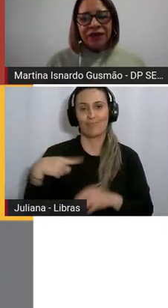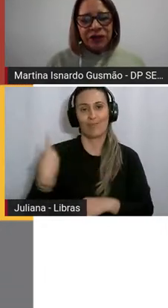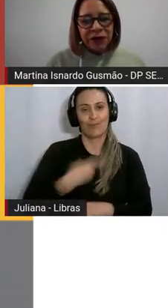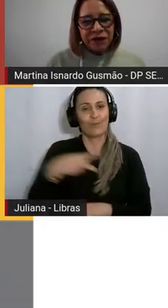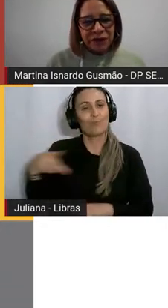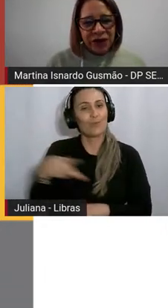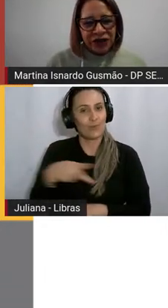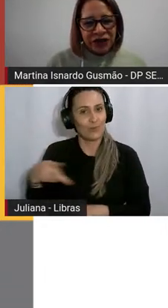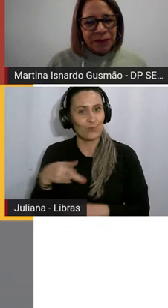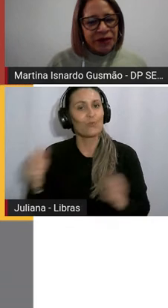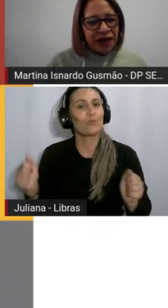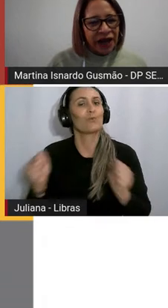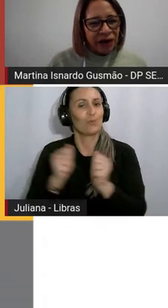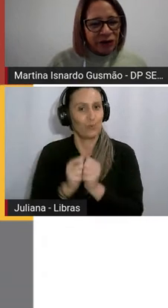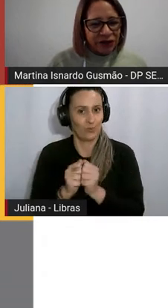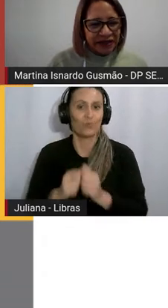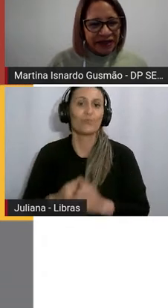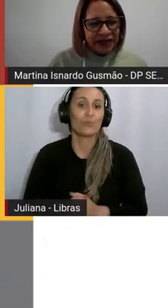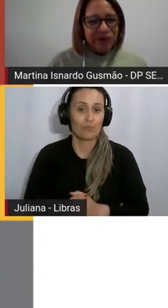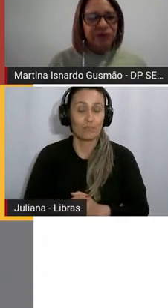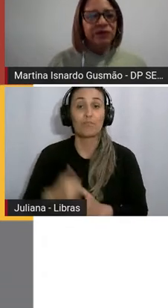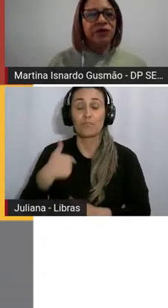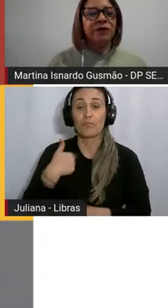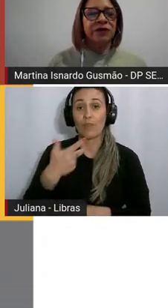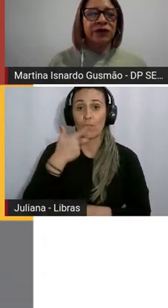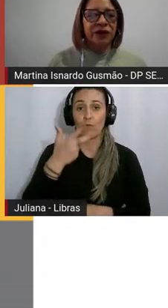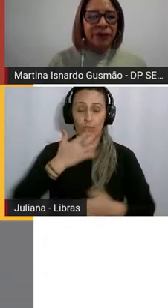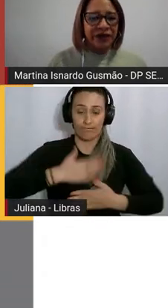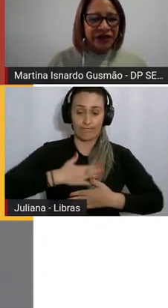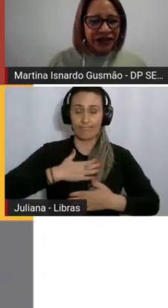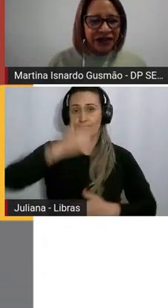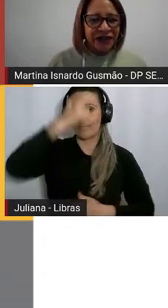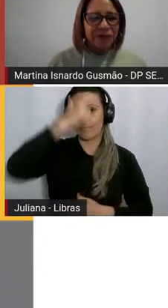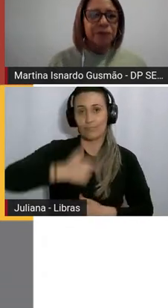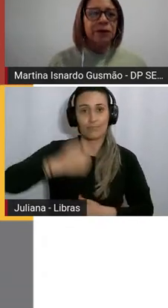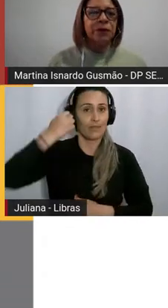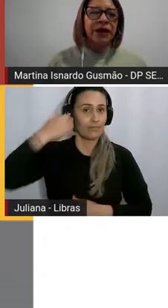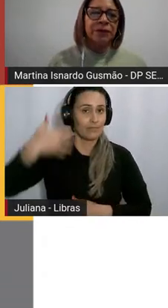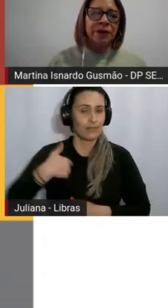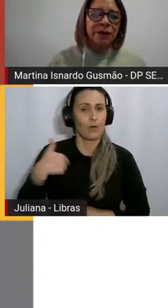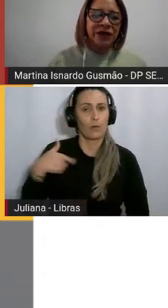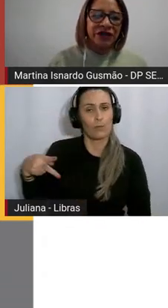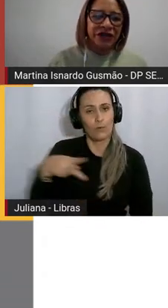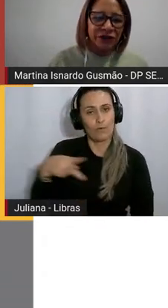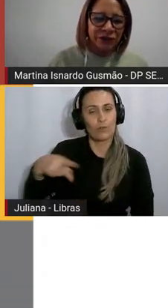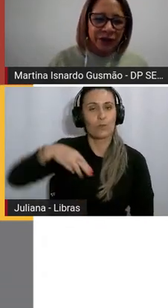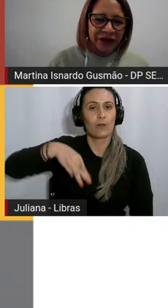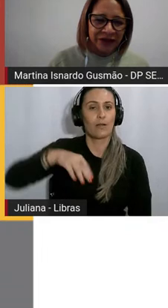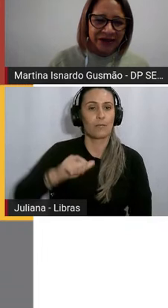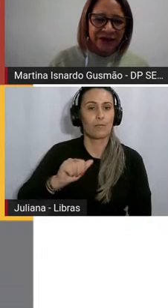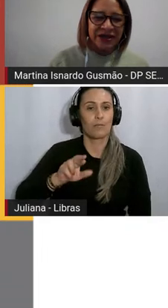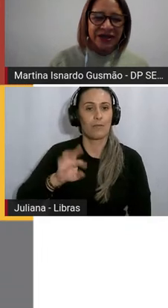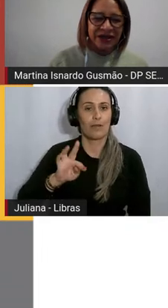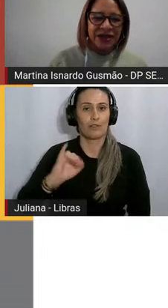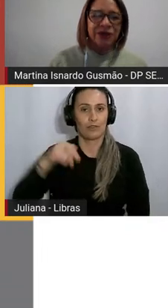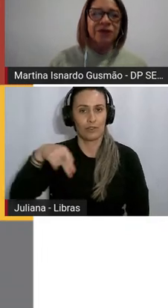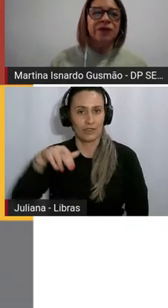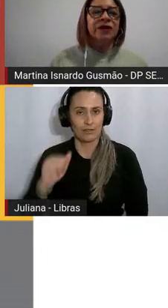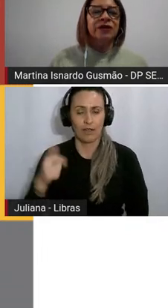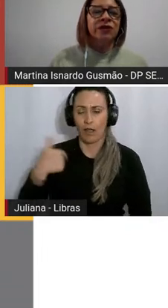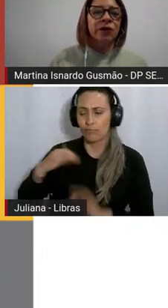Faço brevemente a minha audiodescrição. Sou professora Martina, uma mulher bem baixinha, de 1,55m.